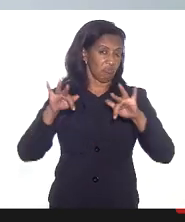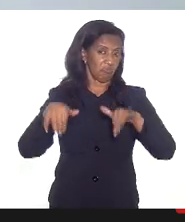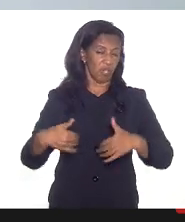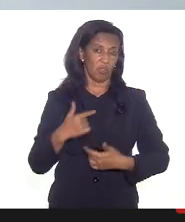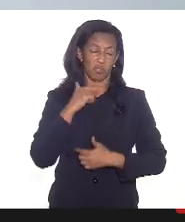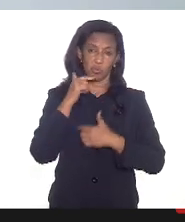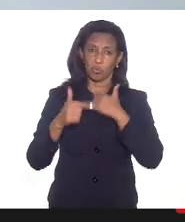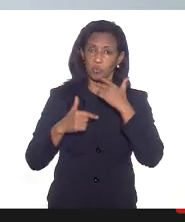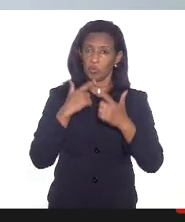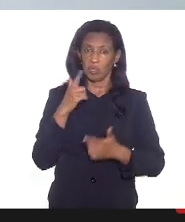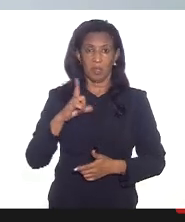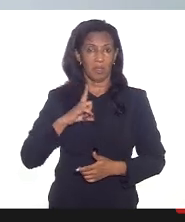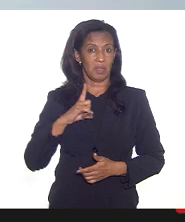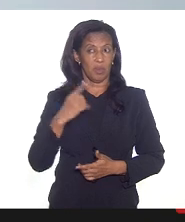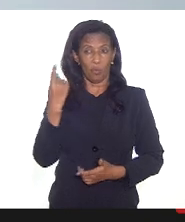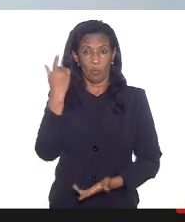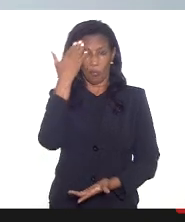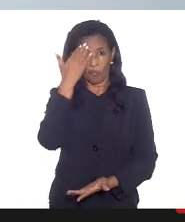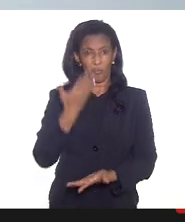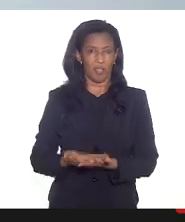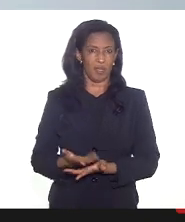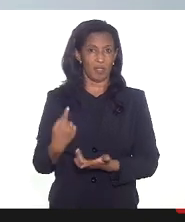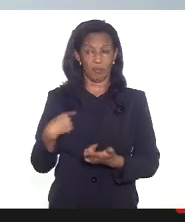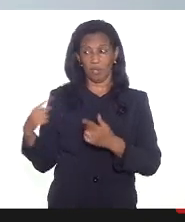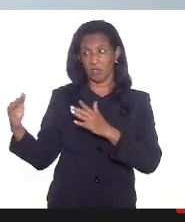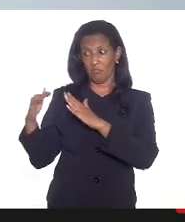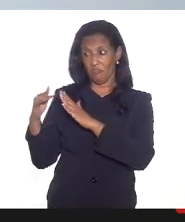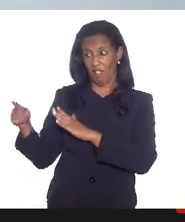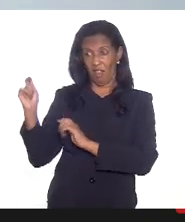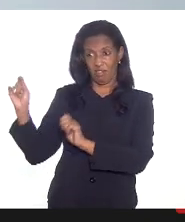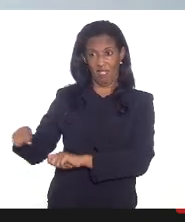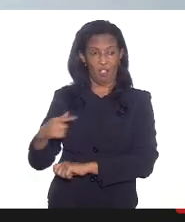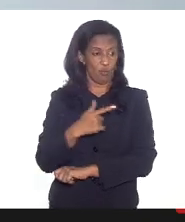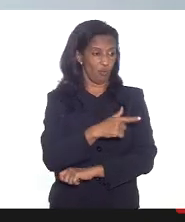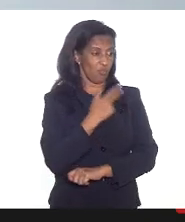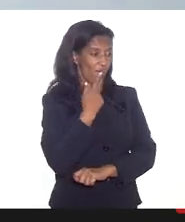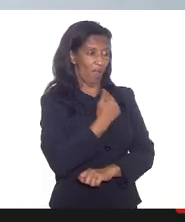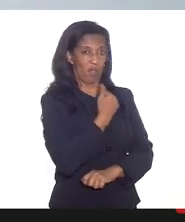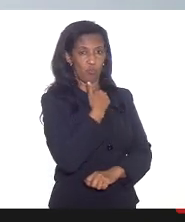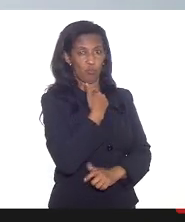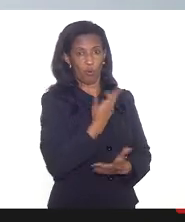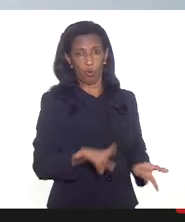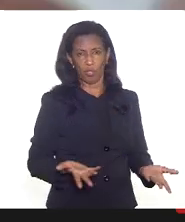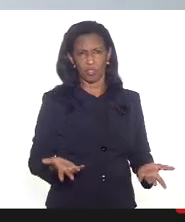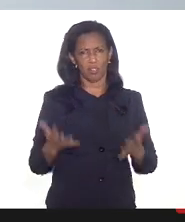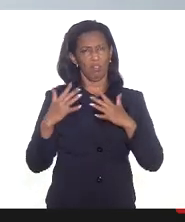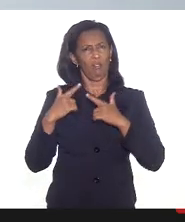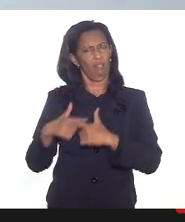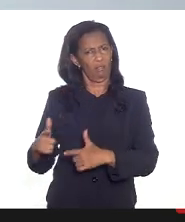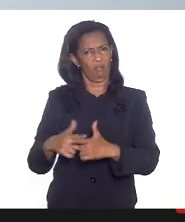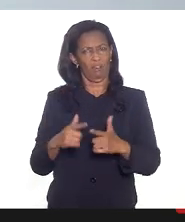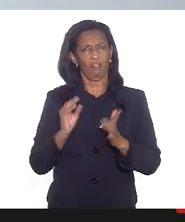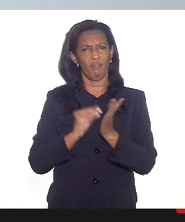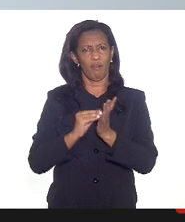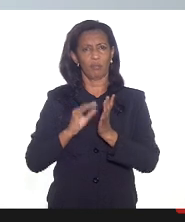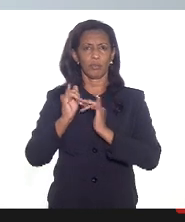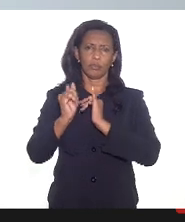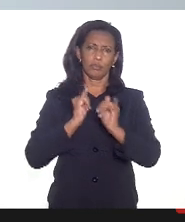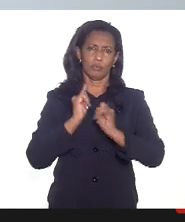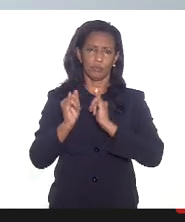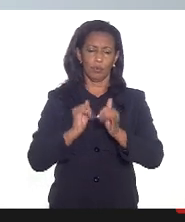consegue ter uma confiança porque se o vizinho diz que dá e o outro vizinho diz que não dá gera mais desinformação